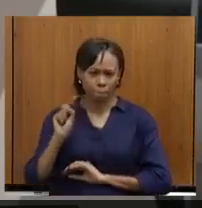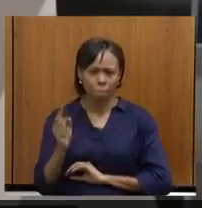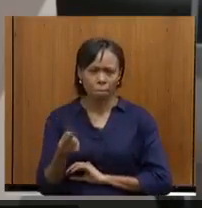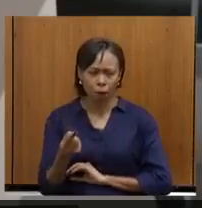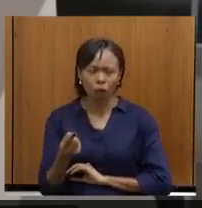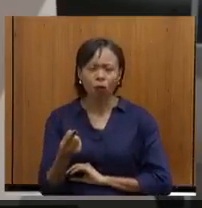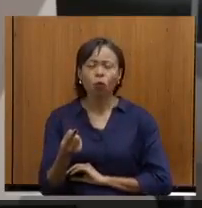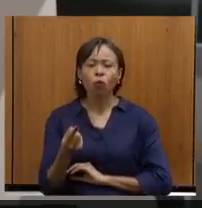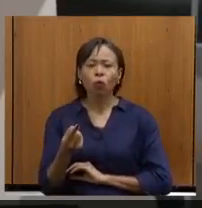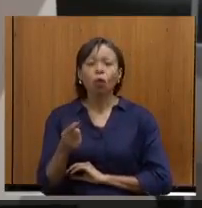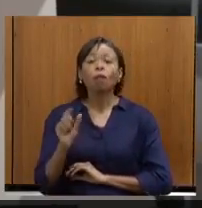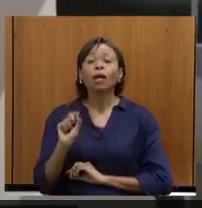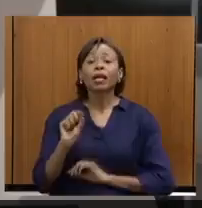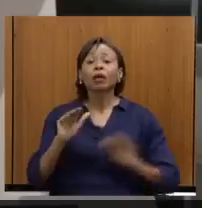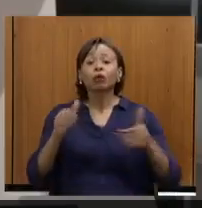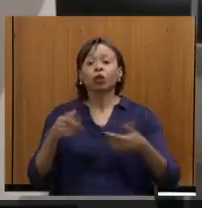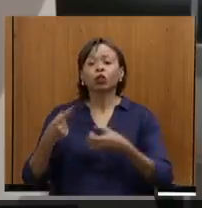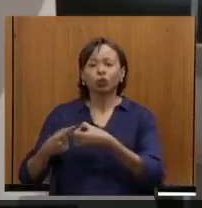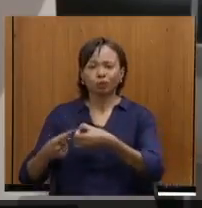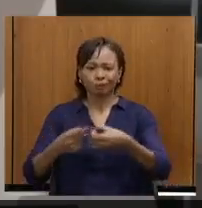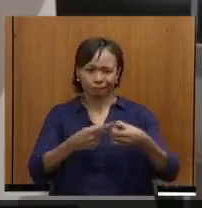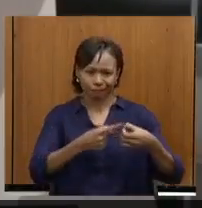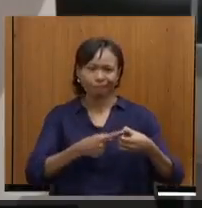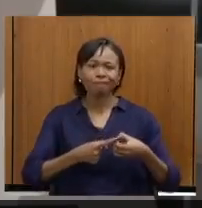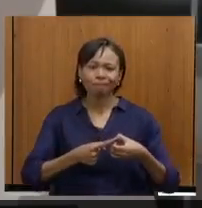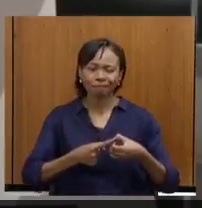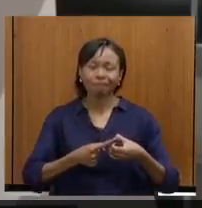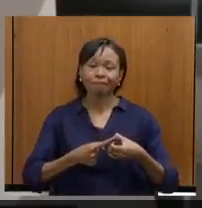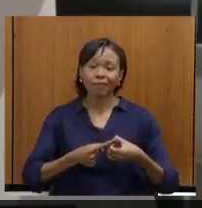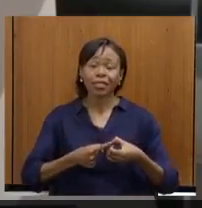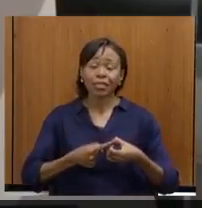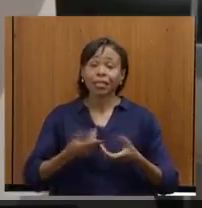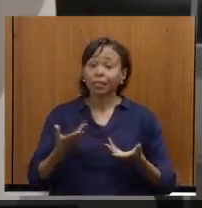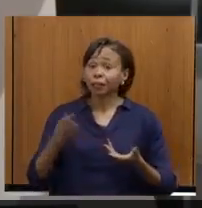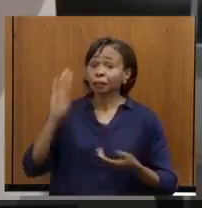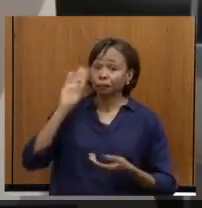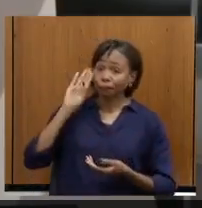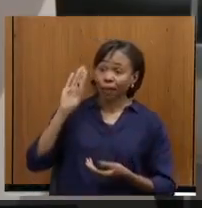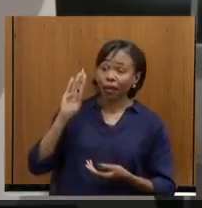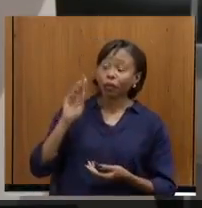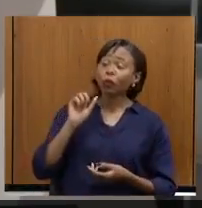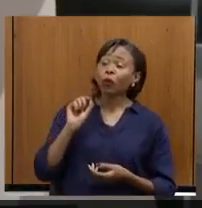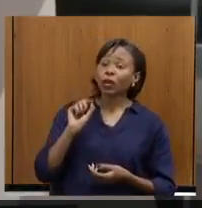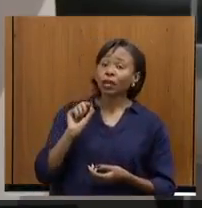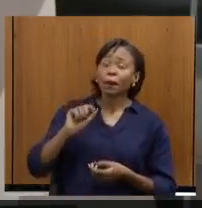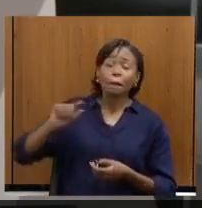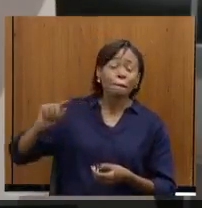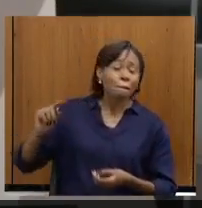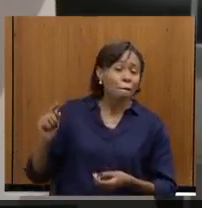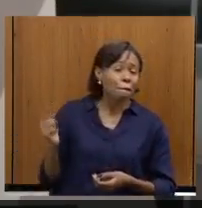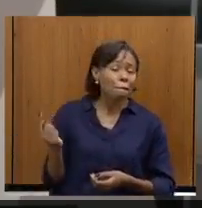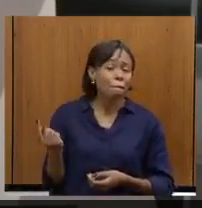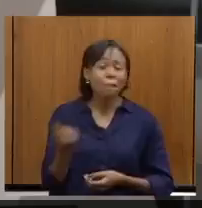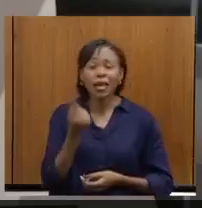os municípios. Quero ressaltar, deputados, que é a primeira vez na história da Secretaria de Estado de